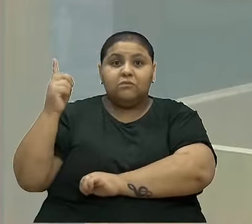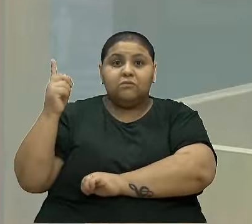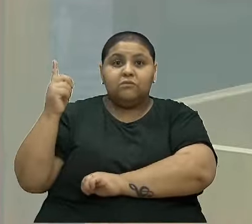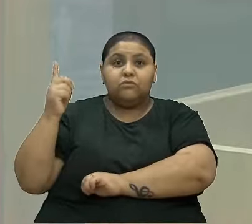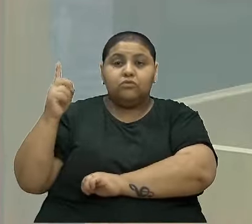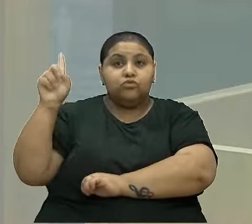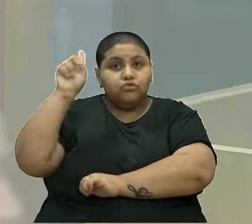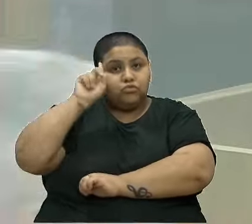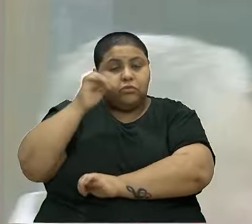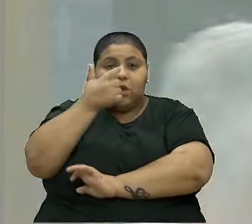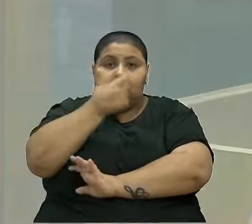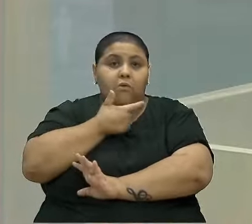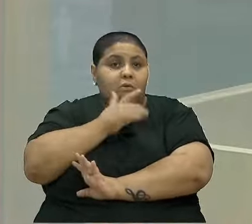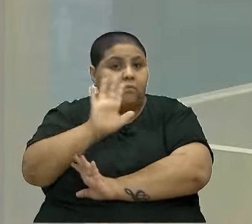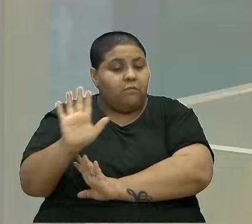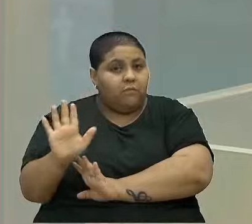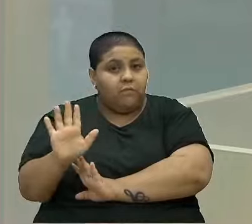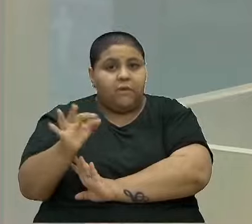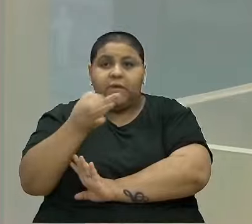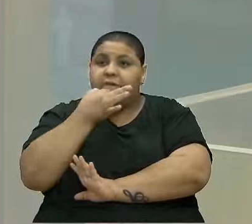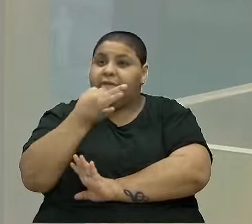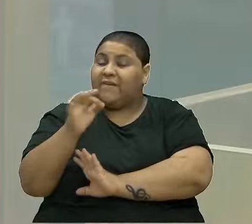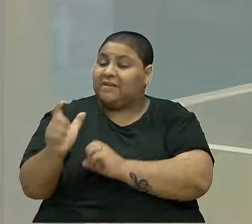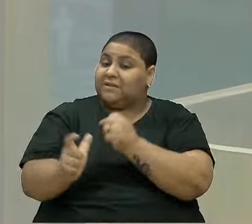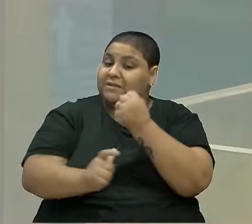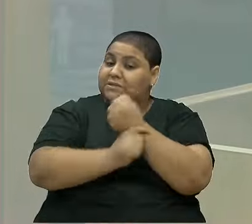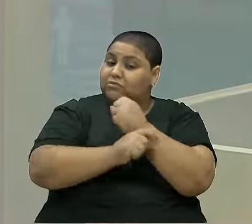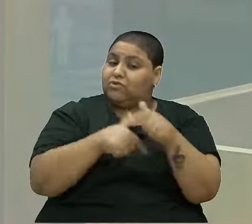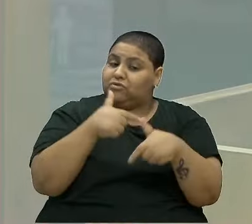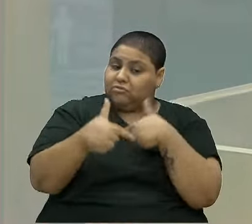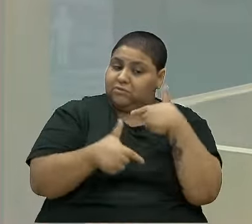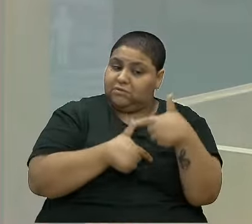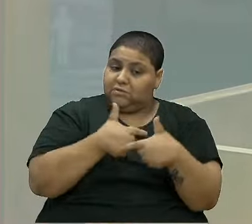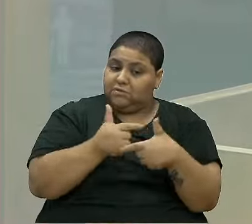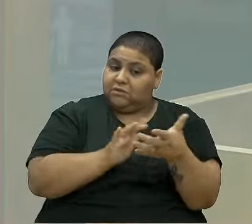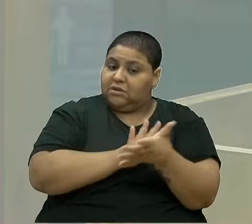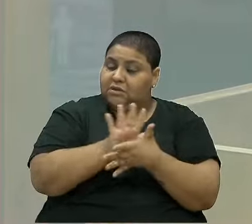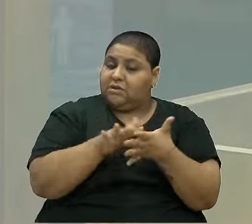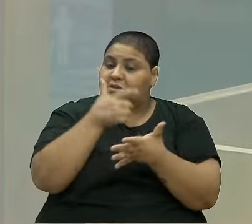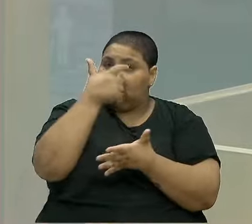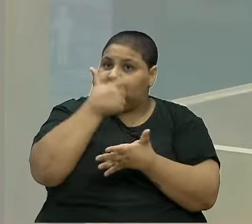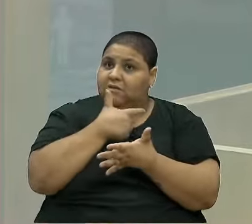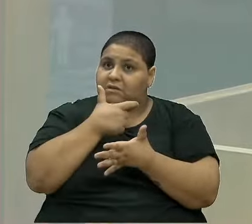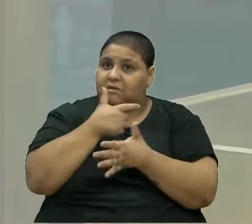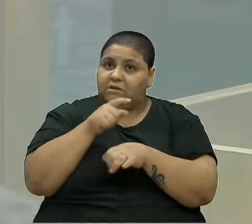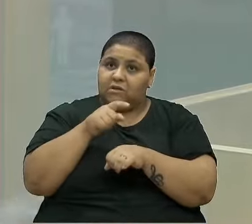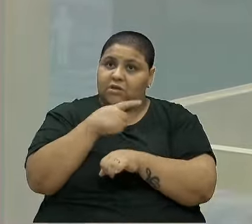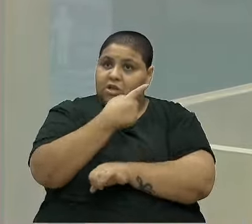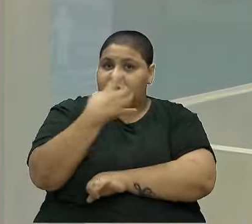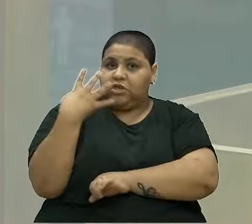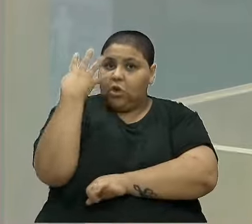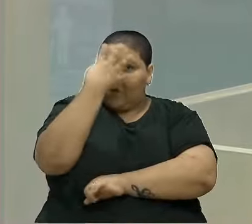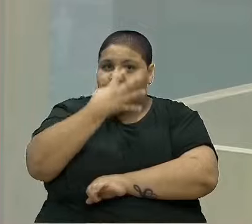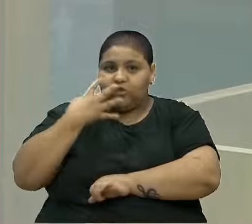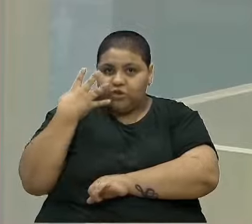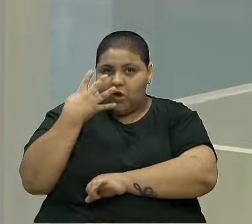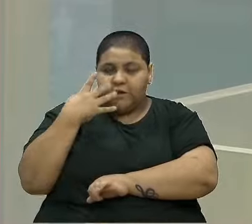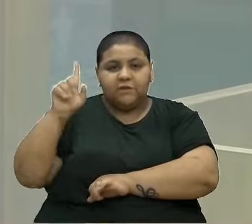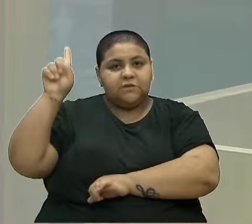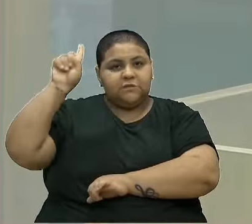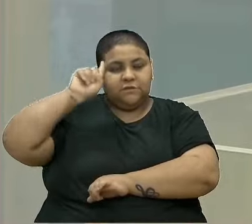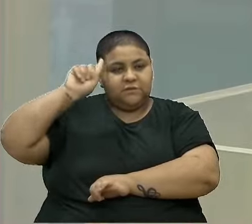Eu acho que do ponto de vista da segurança do trabalho, ninguém acha que uma jornada de 14 horas por dia,